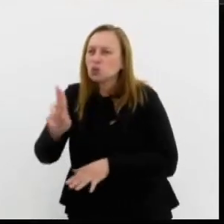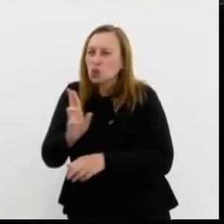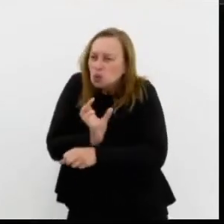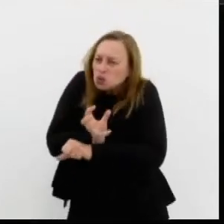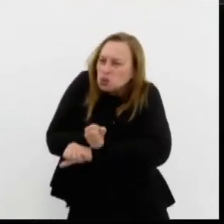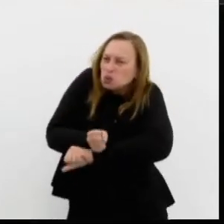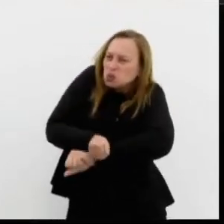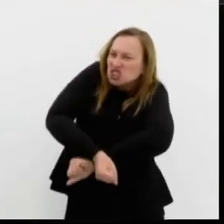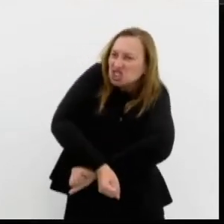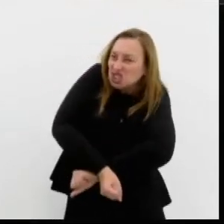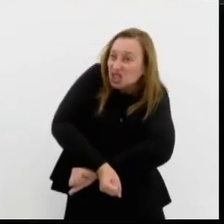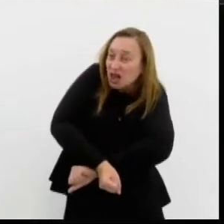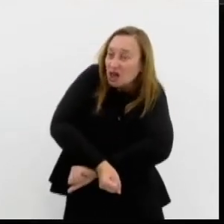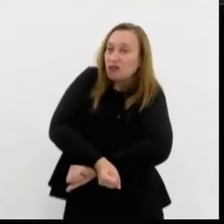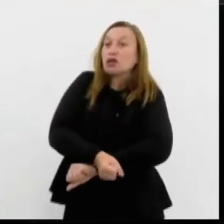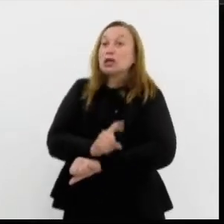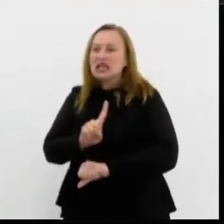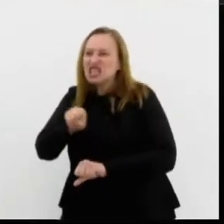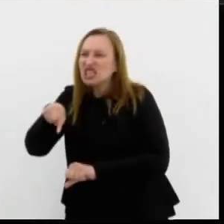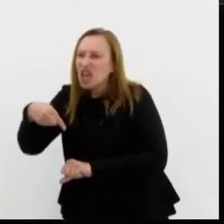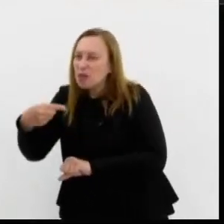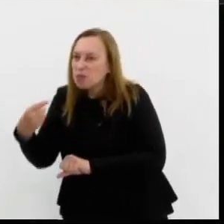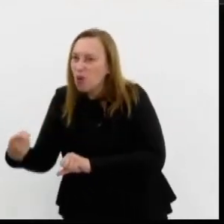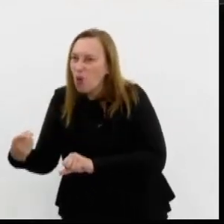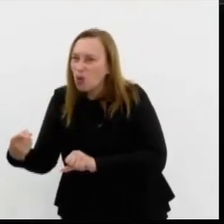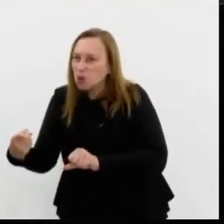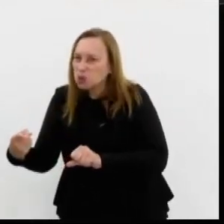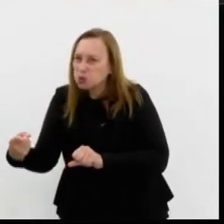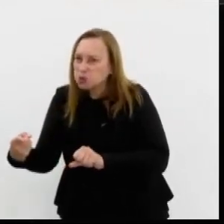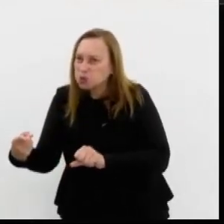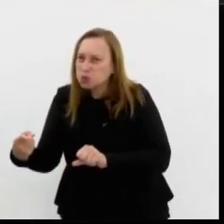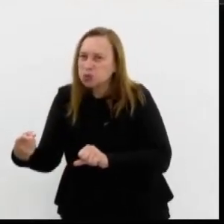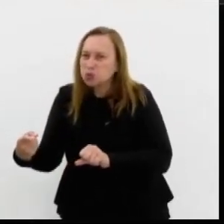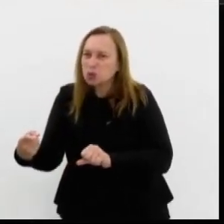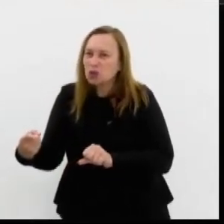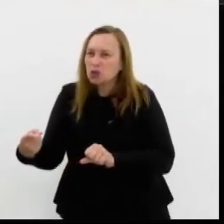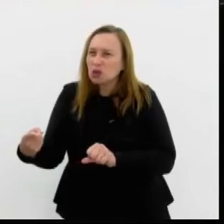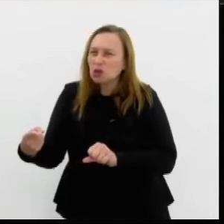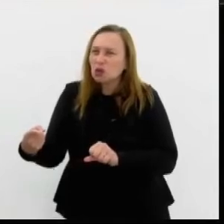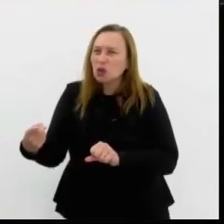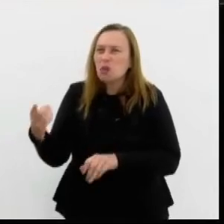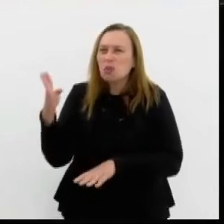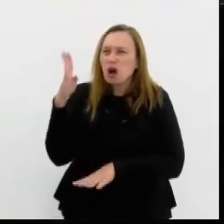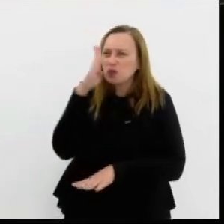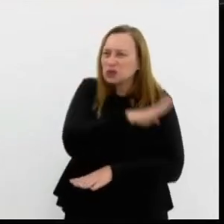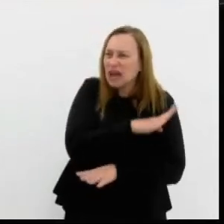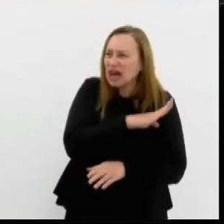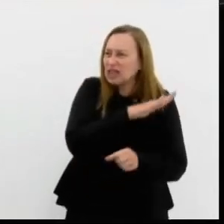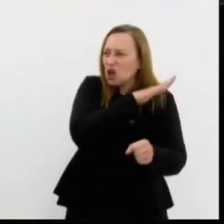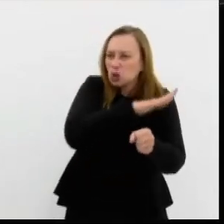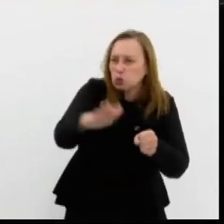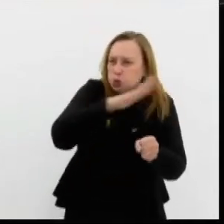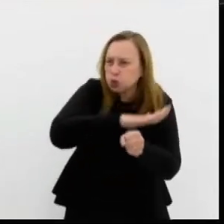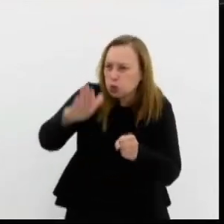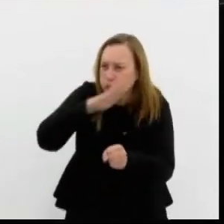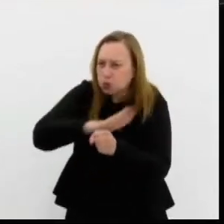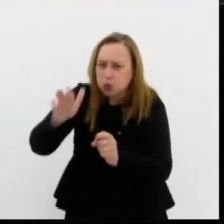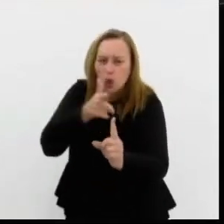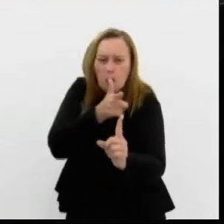forçados e depois, com brutalidade sem fim, começou a assassiná-las